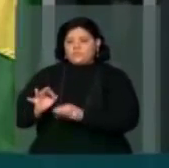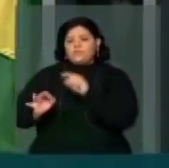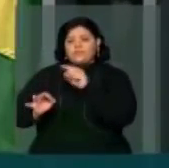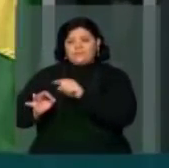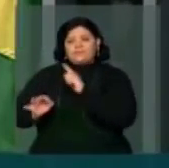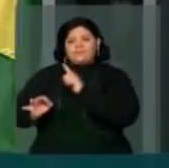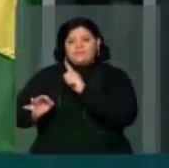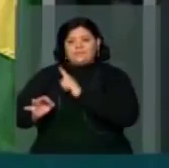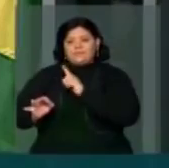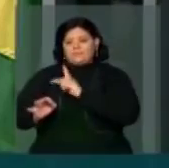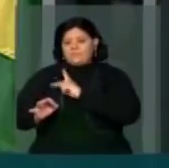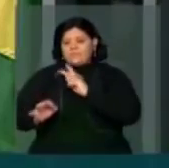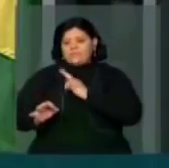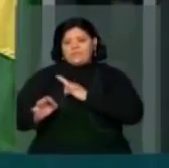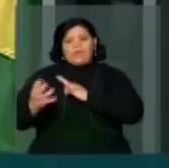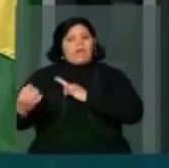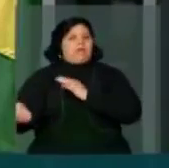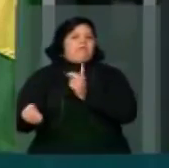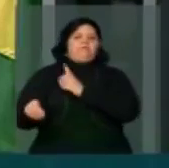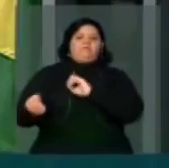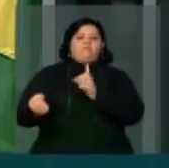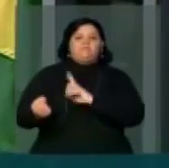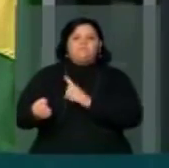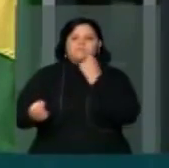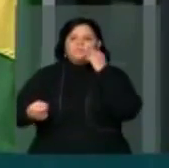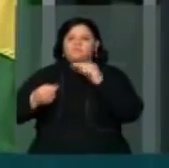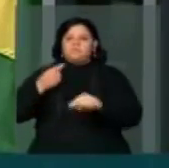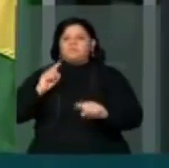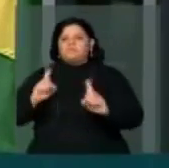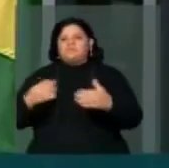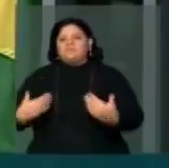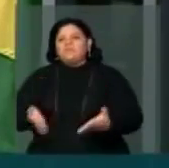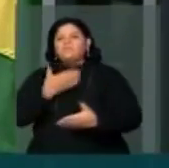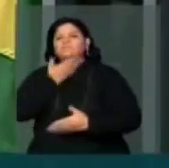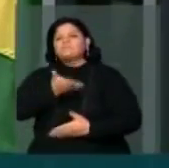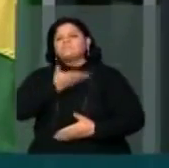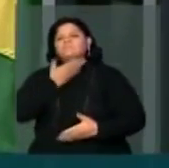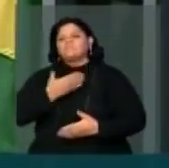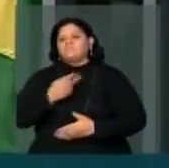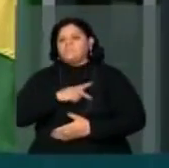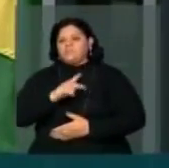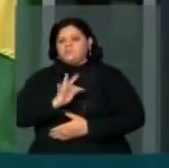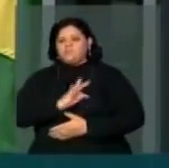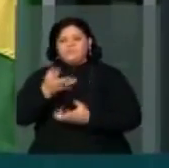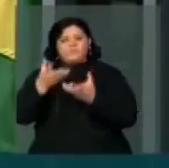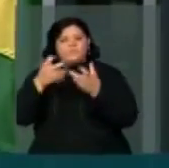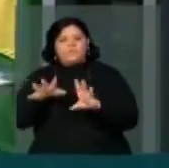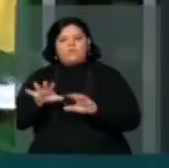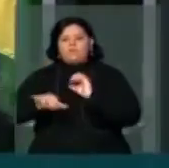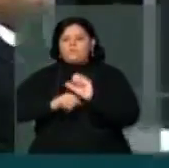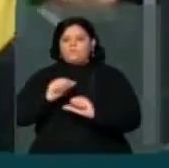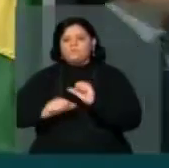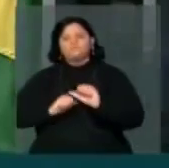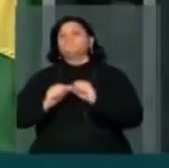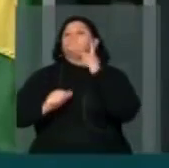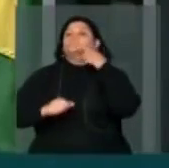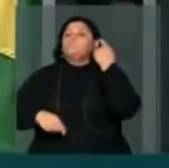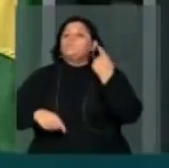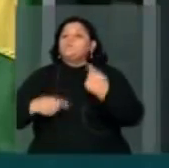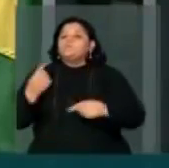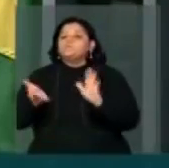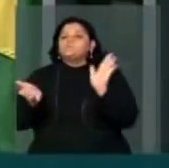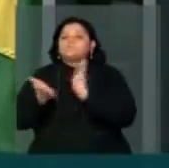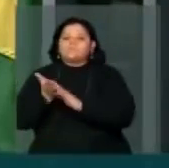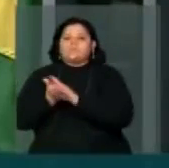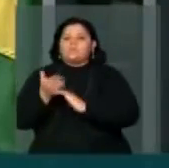PT tudo é contra. Não concorda. Então é conversa mole. O PT não quer reforma política coisa nenhuma, porque